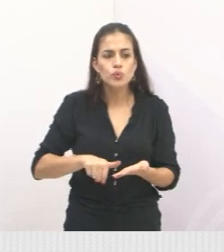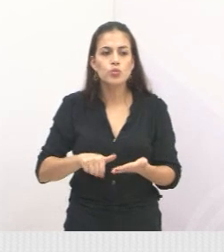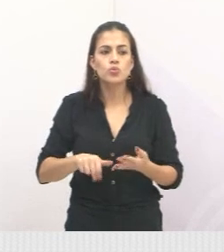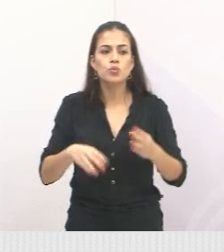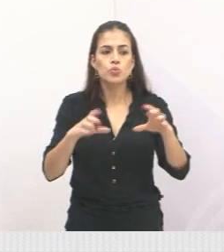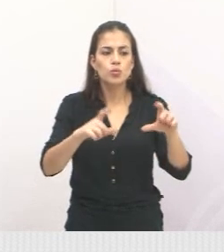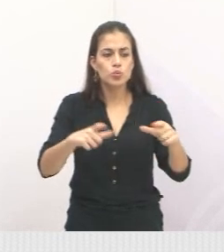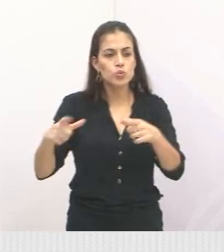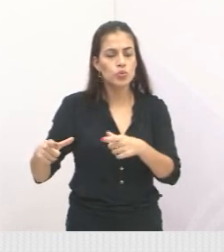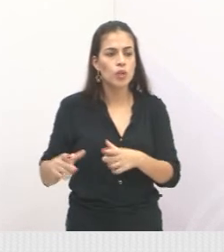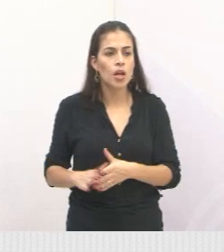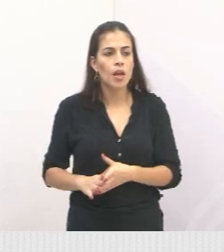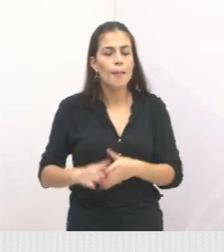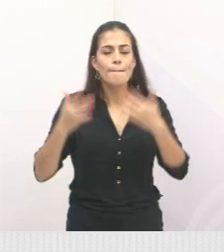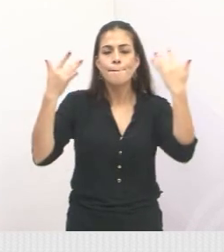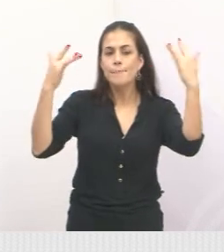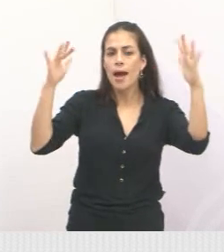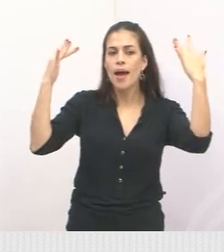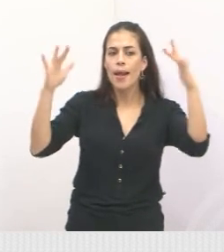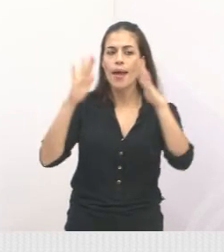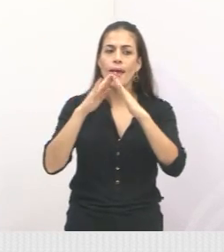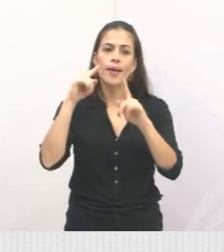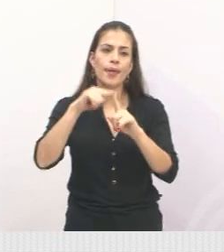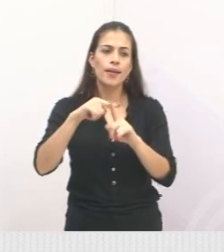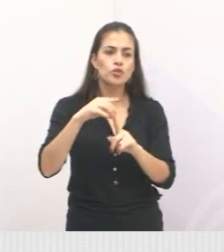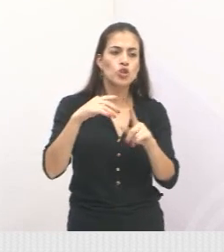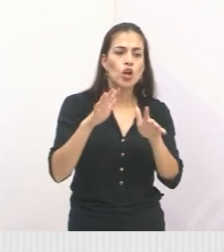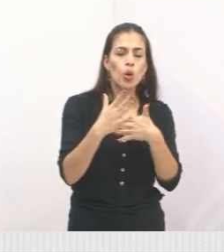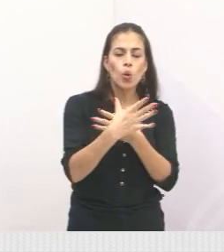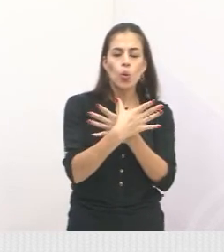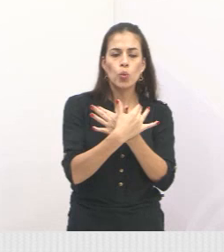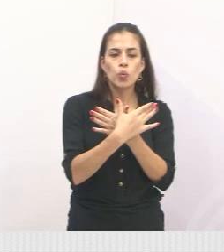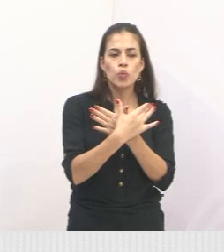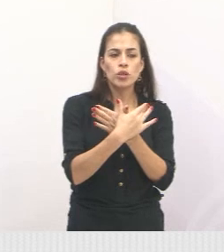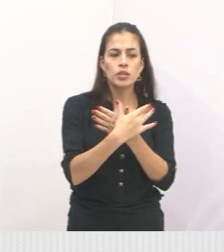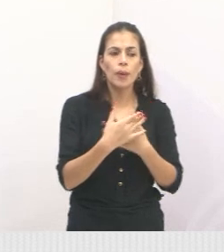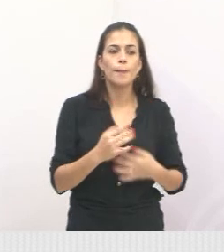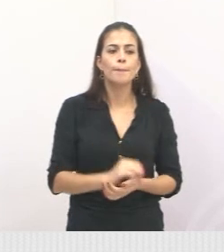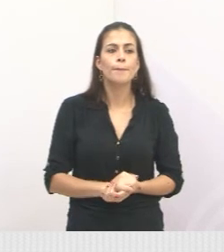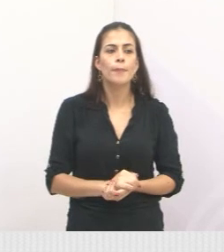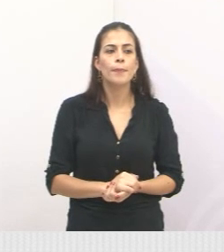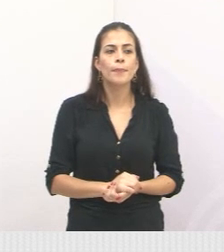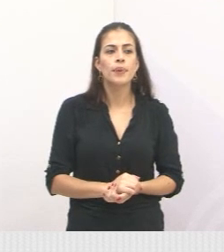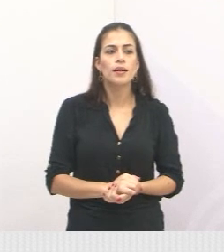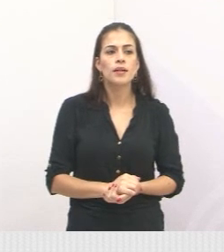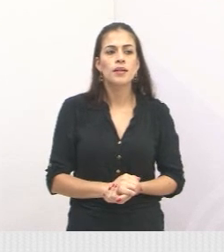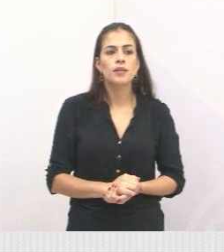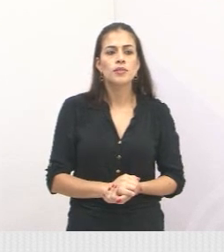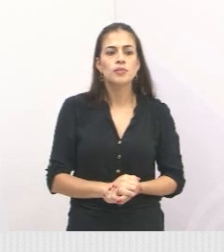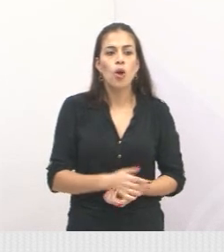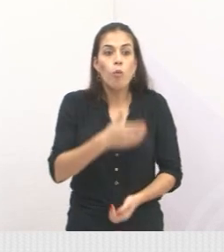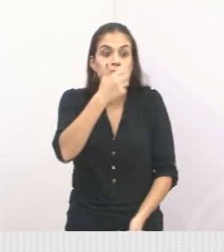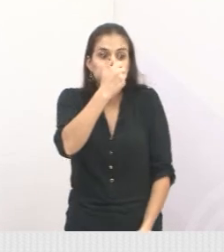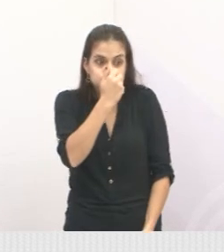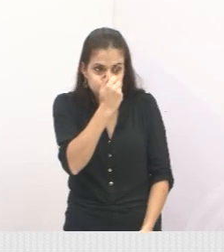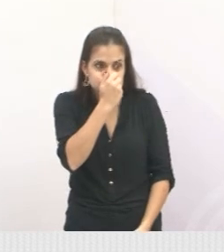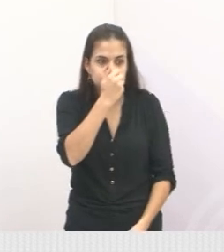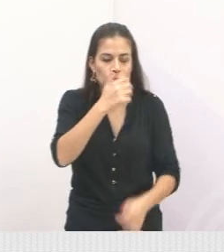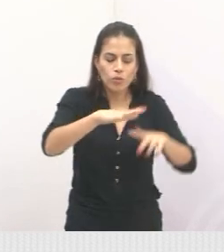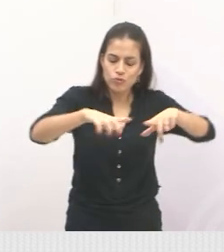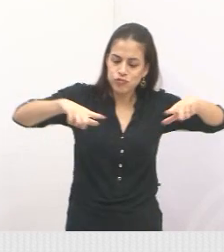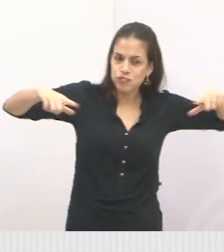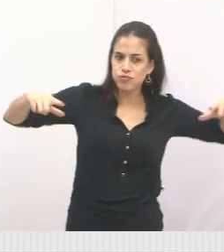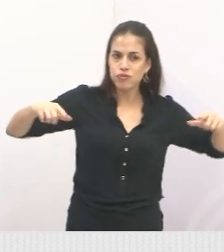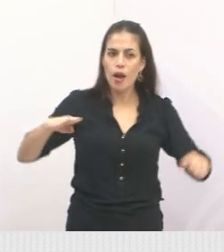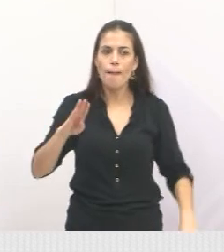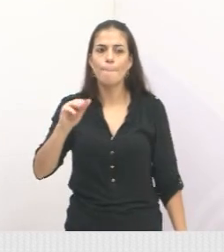Universal, por mais essa ação. Lotou o estádio ali da Arena Barueri. Deixamos aí nosso contato, se você